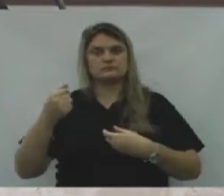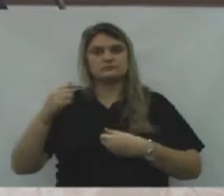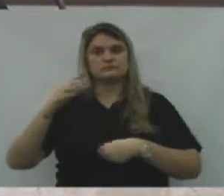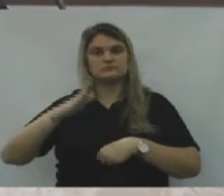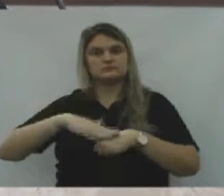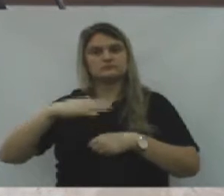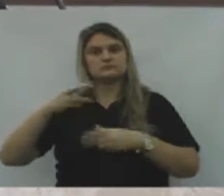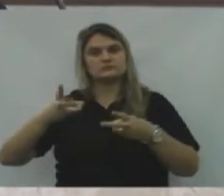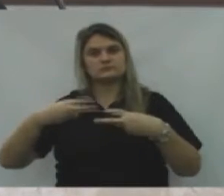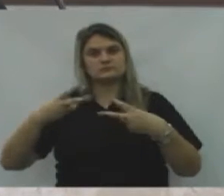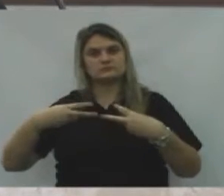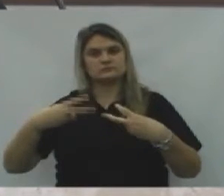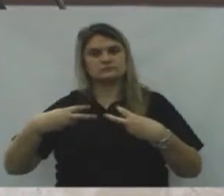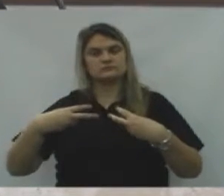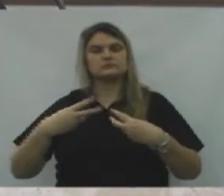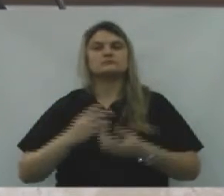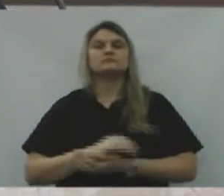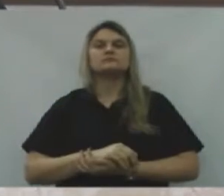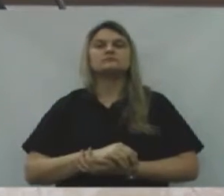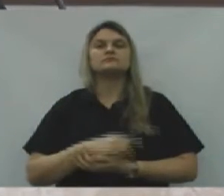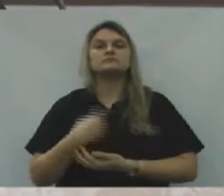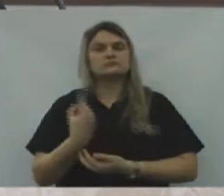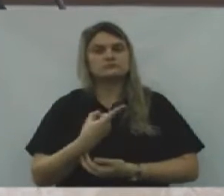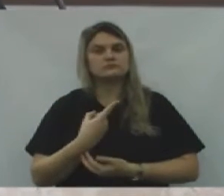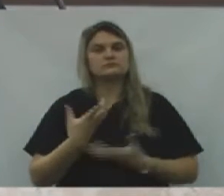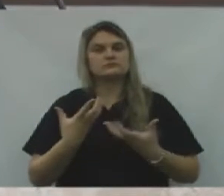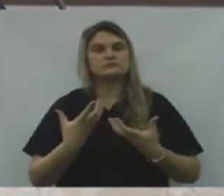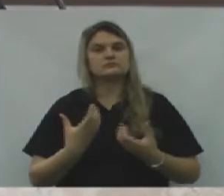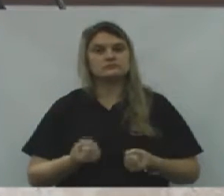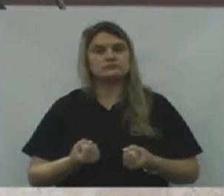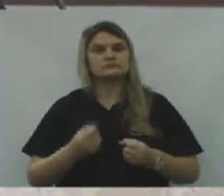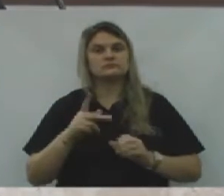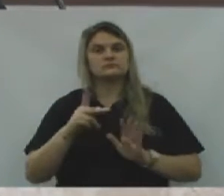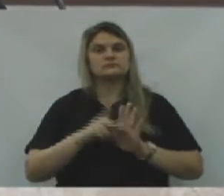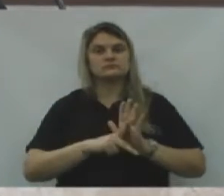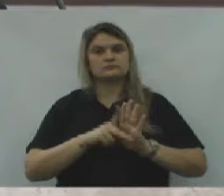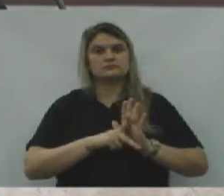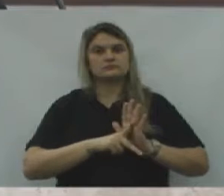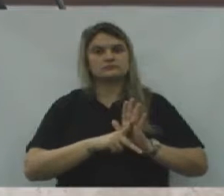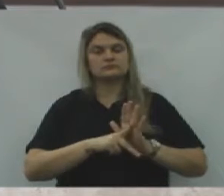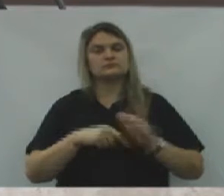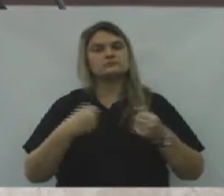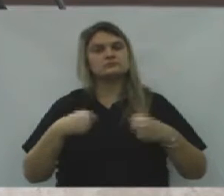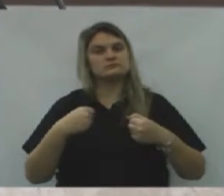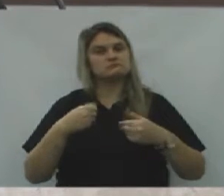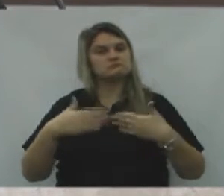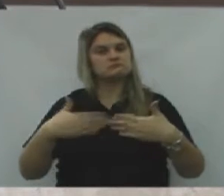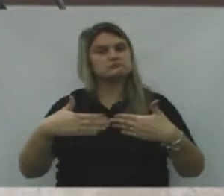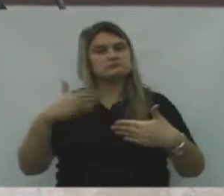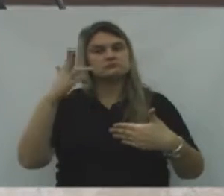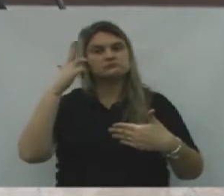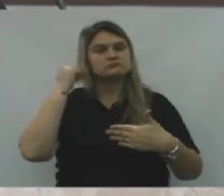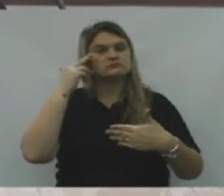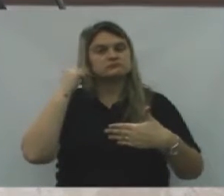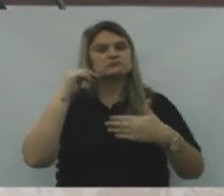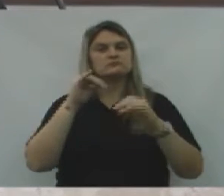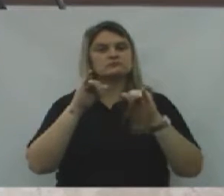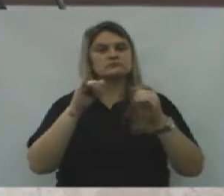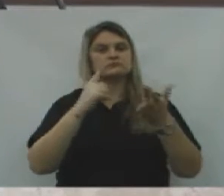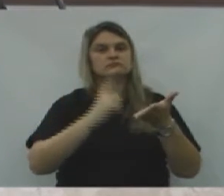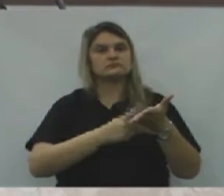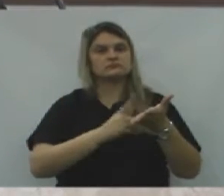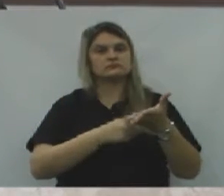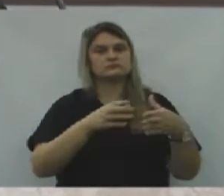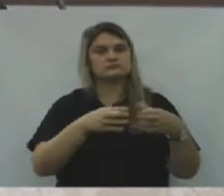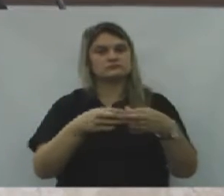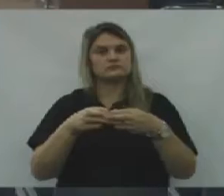excesso de arrecadação. Fundamentação. Somos de parecer favorável ao projeto em questão, devendo seguir os trâmites indicados pelo acordo de